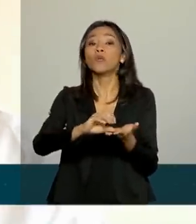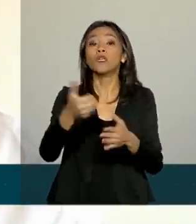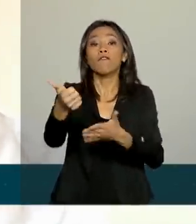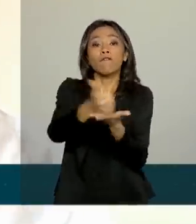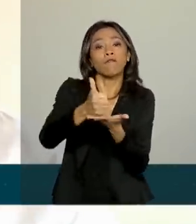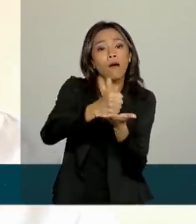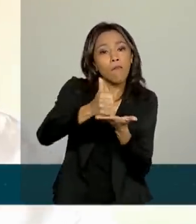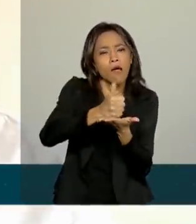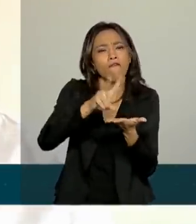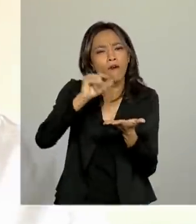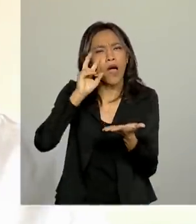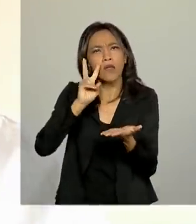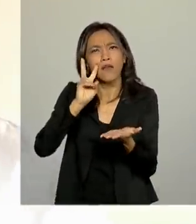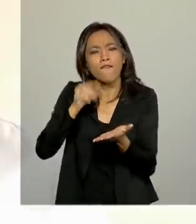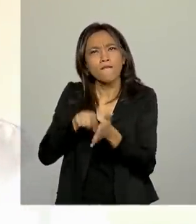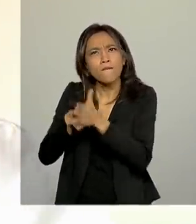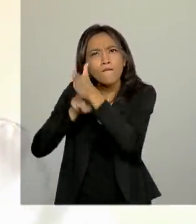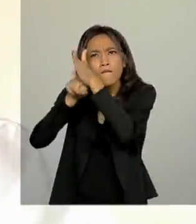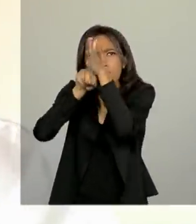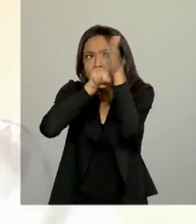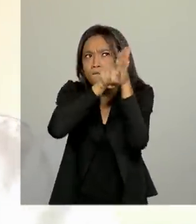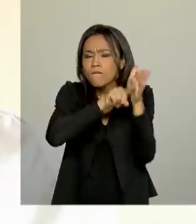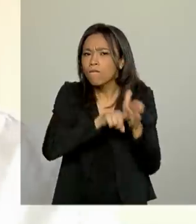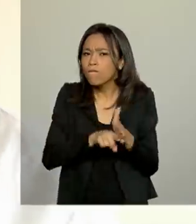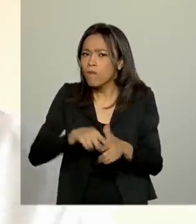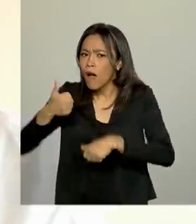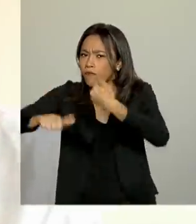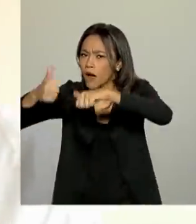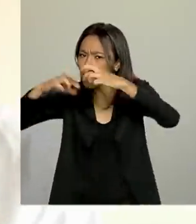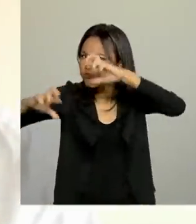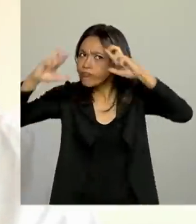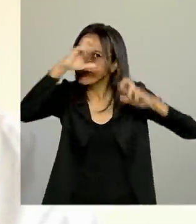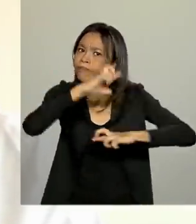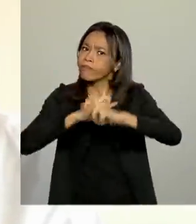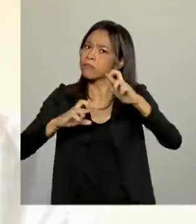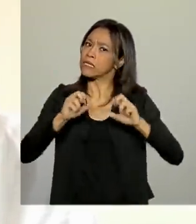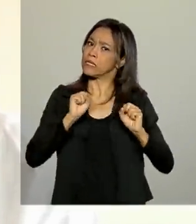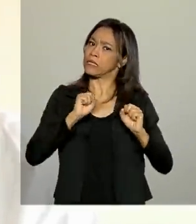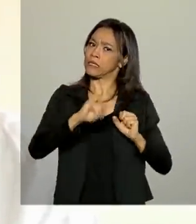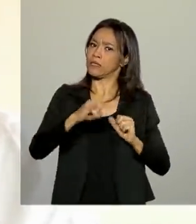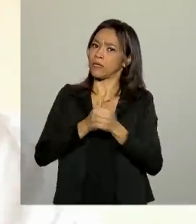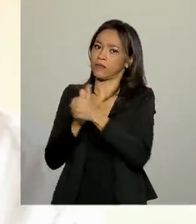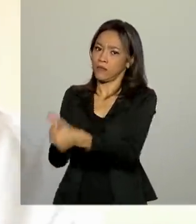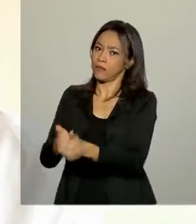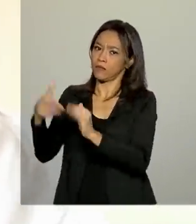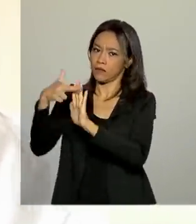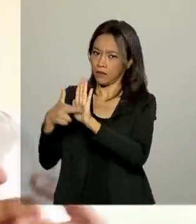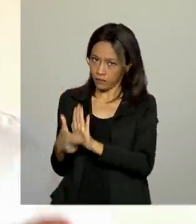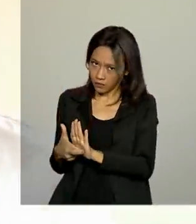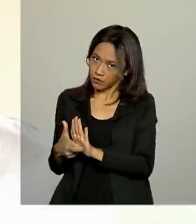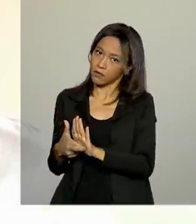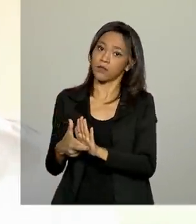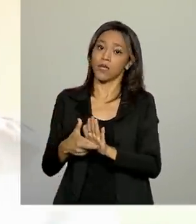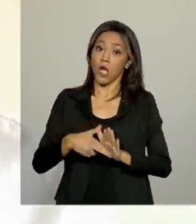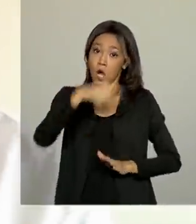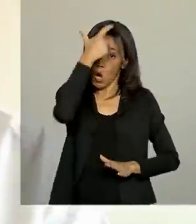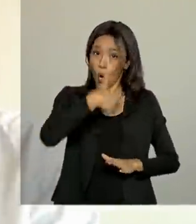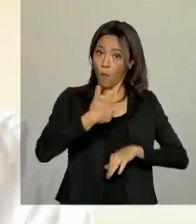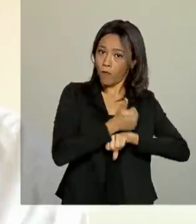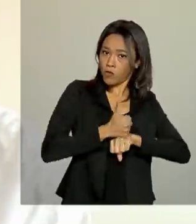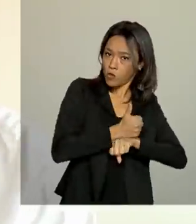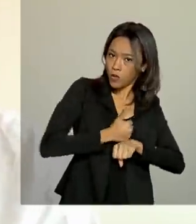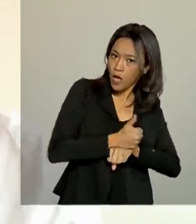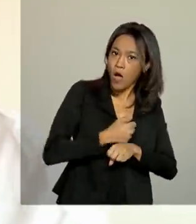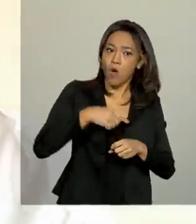de forma a averiguar se esses estabelecimentos realmente estão cumprindo essas normas. Afinal, nem o profissional, nem